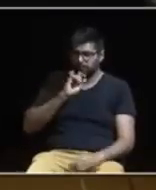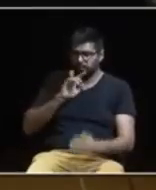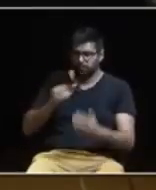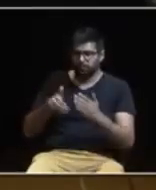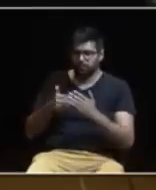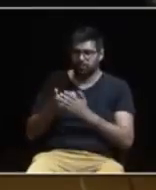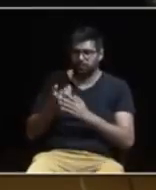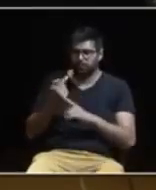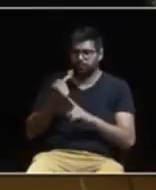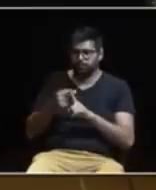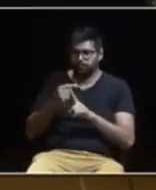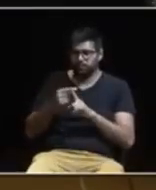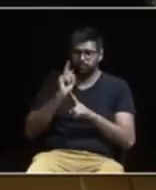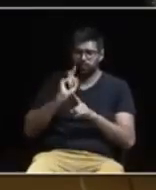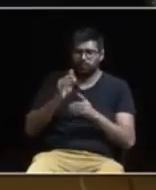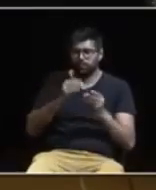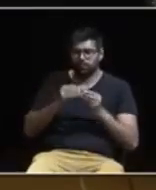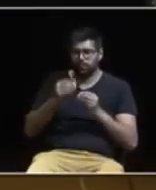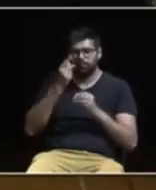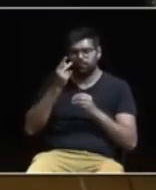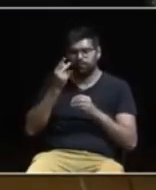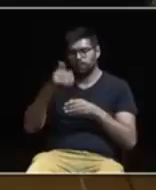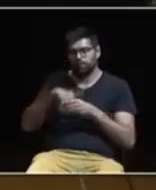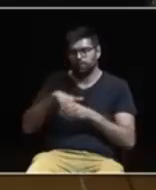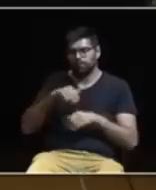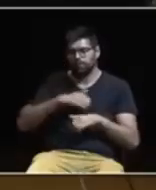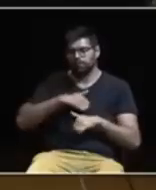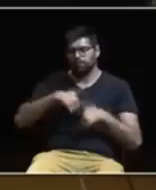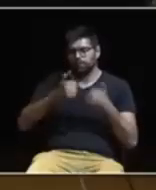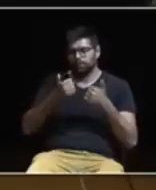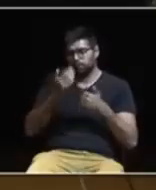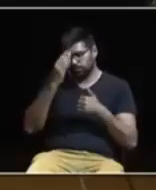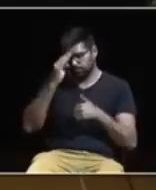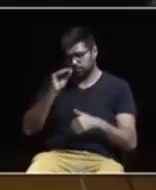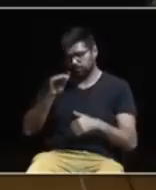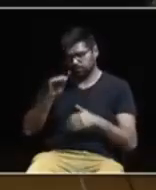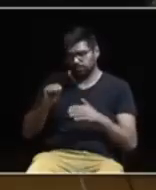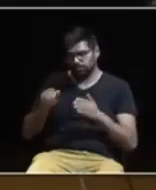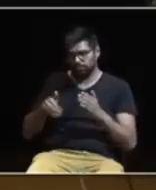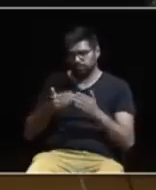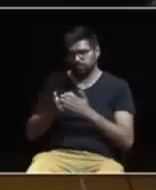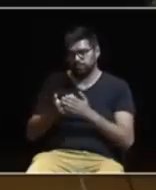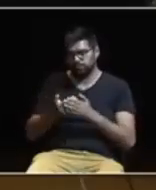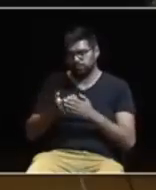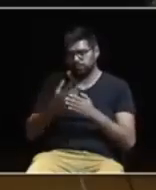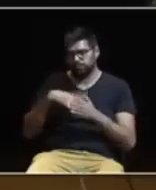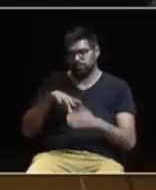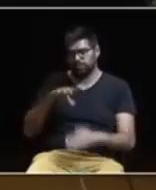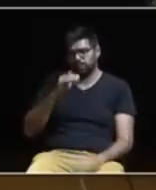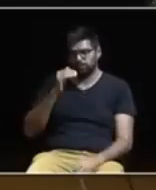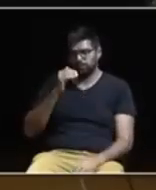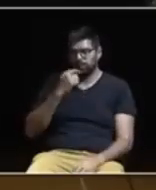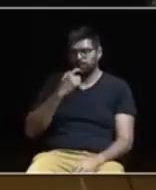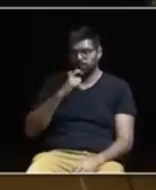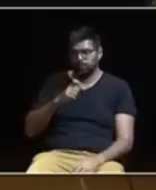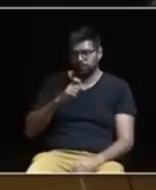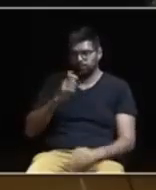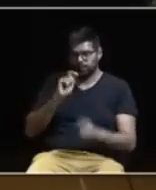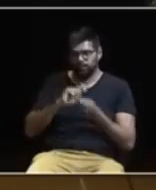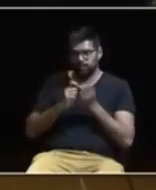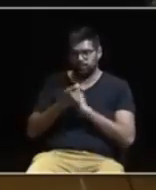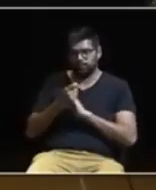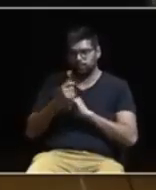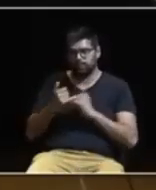positivos na qualidade de vida na cidade. E relativamente à recomendação que apresentamos, era só para informar que temos uma